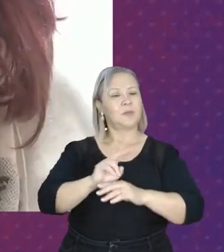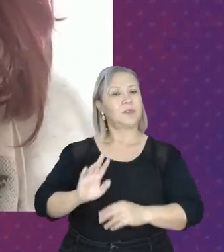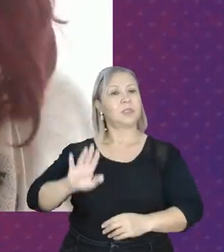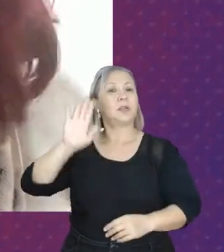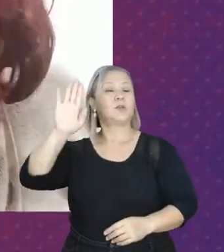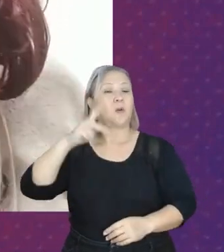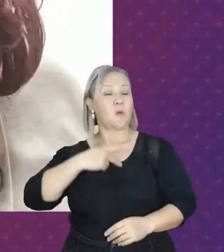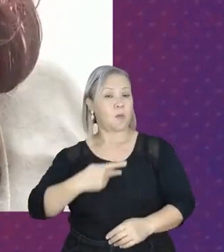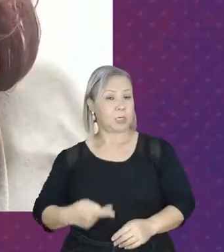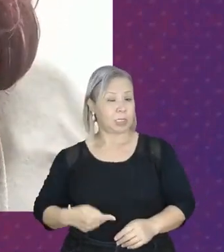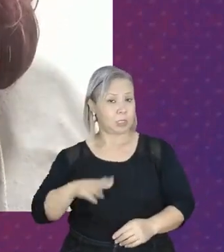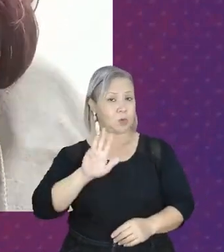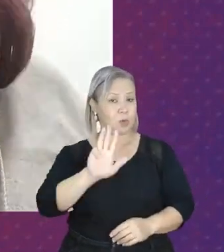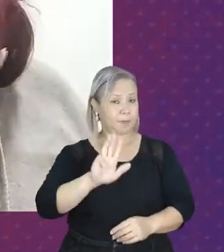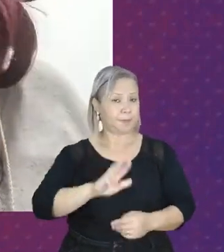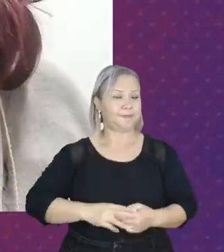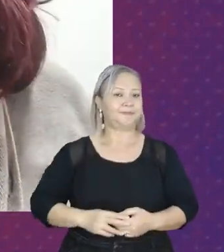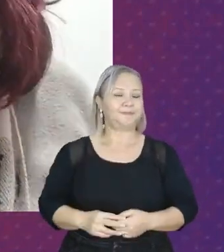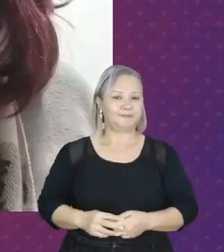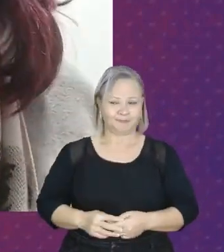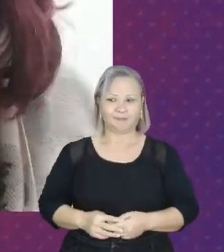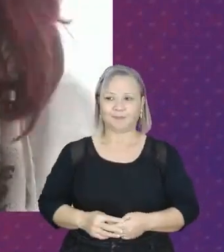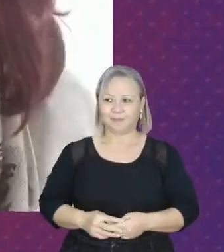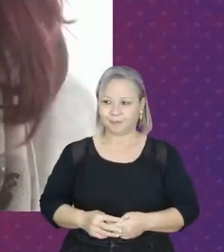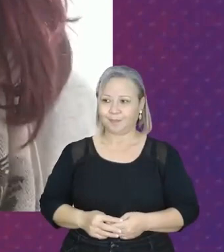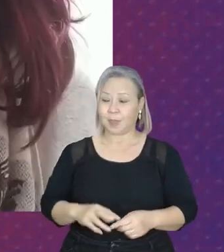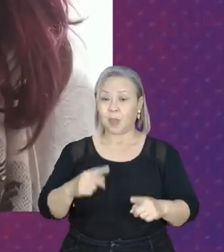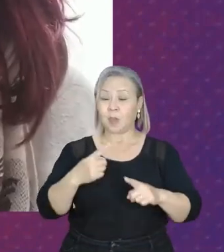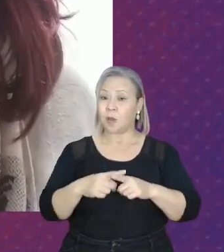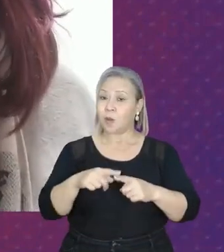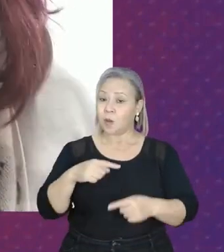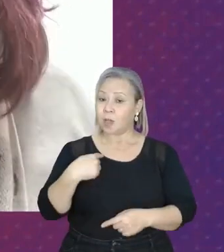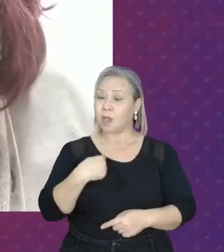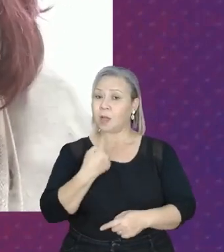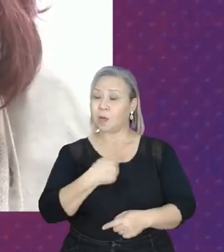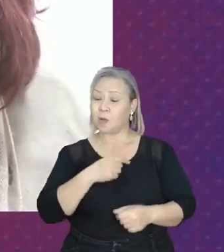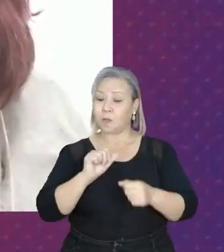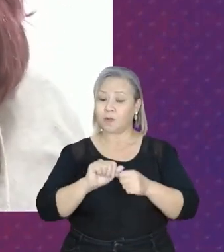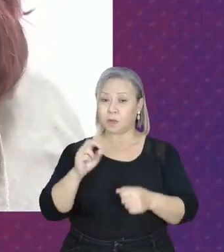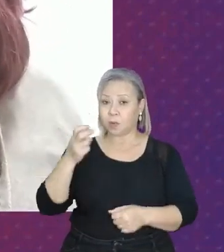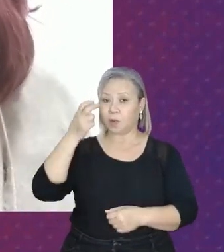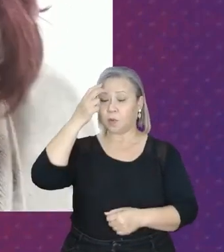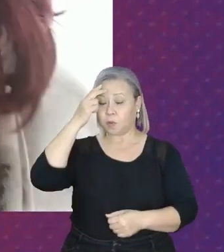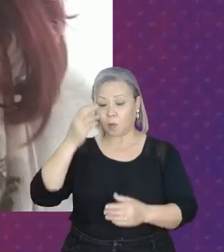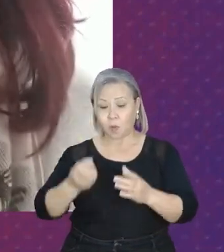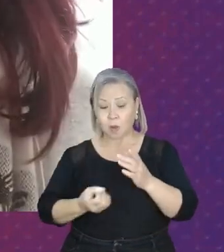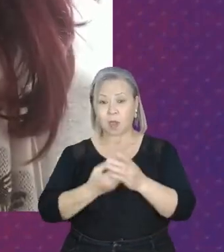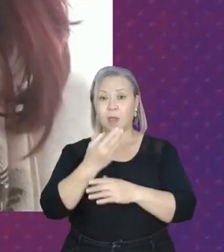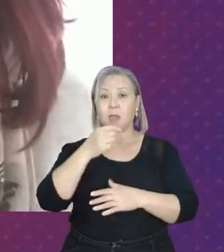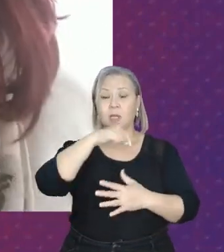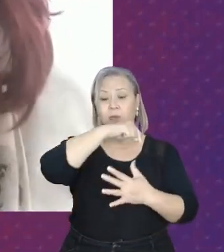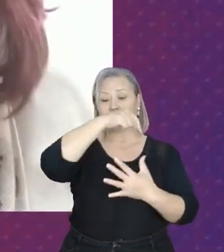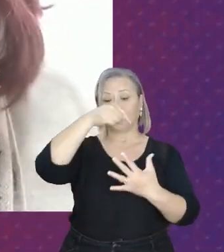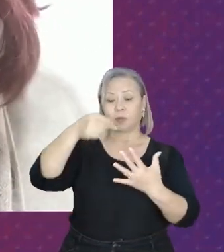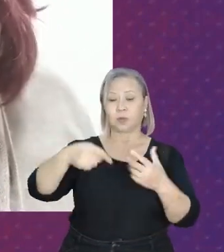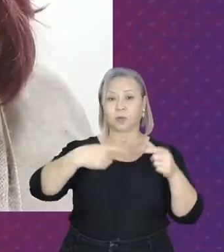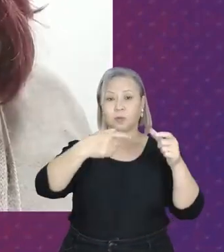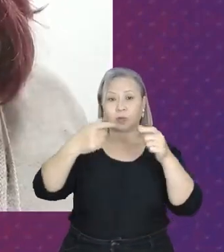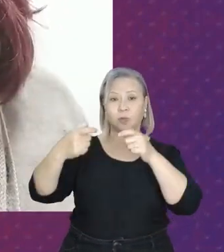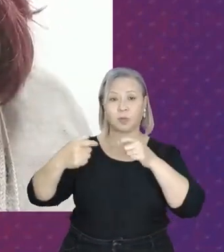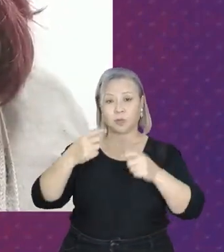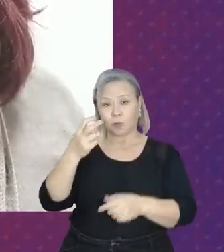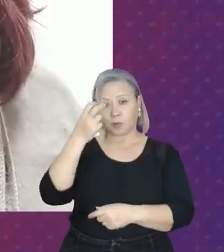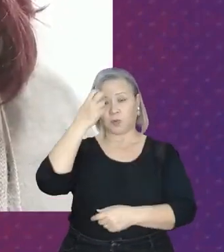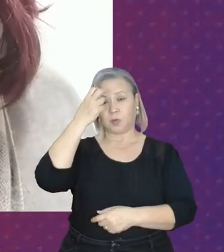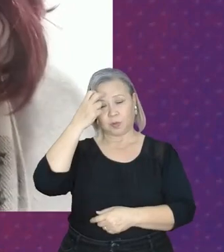do presidente Lula. Porque a gente fez pela cultura, nós criamos os pontos de cultura, nós